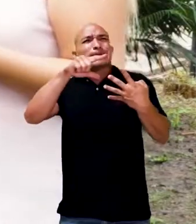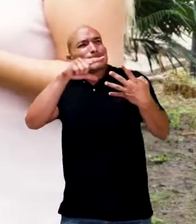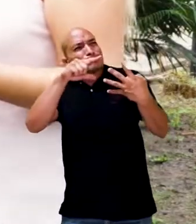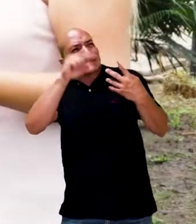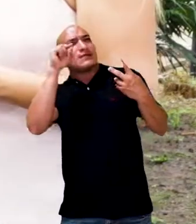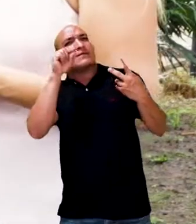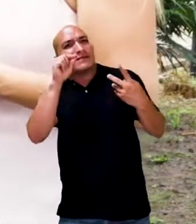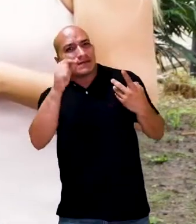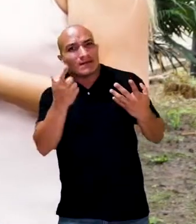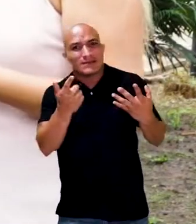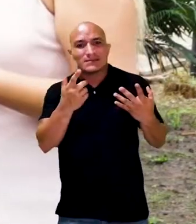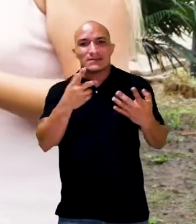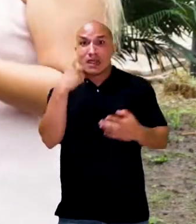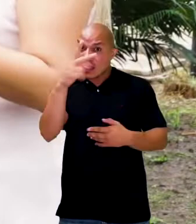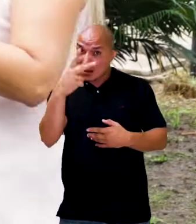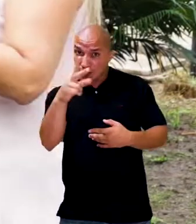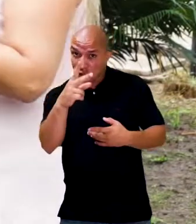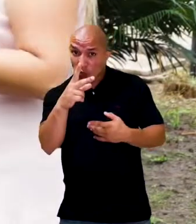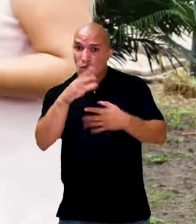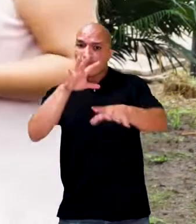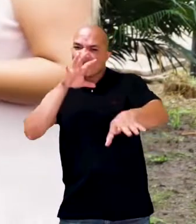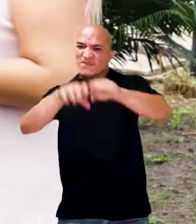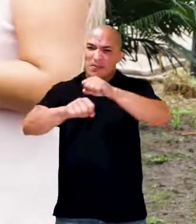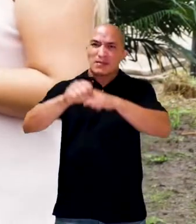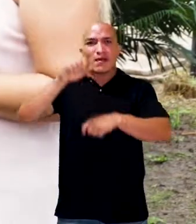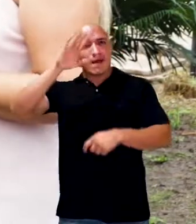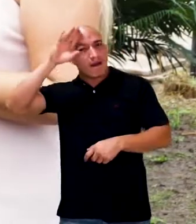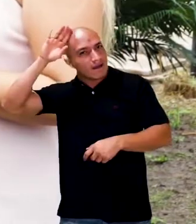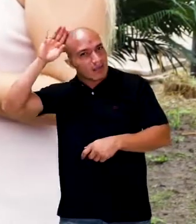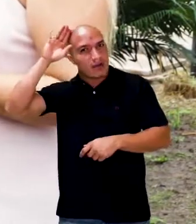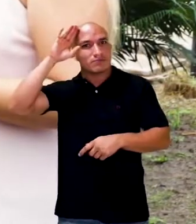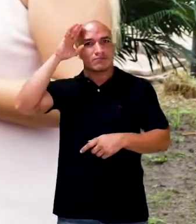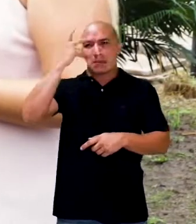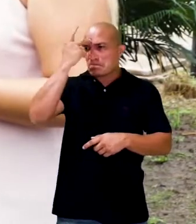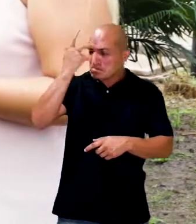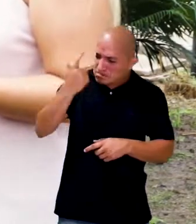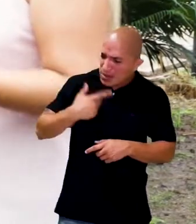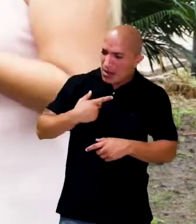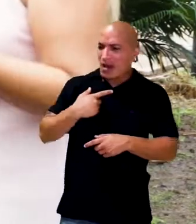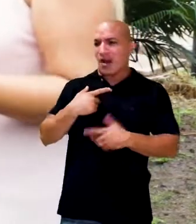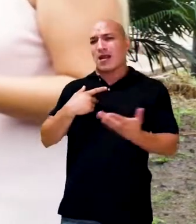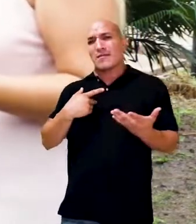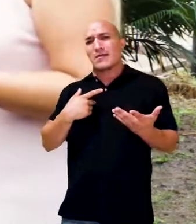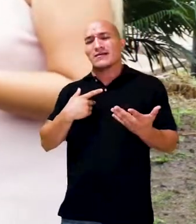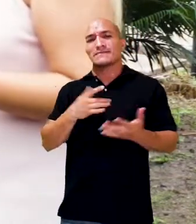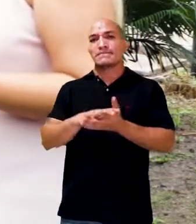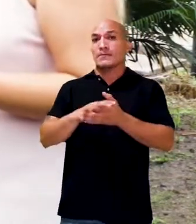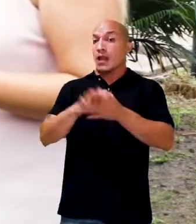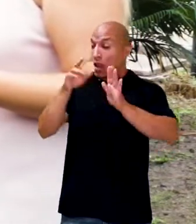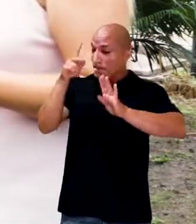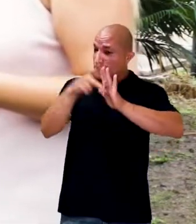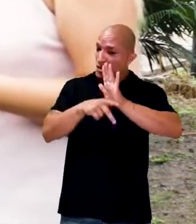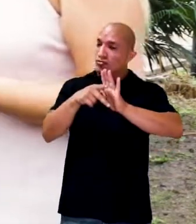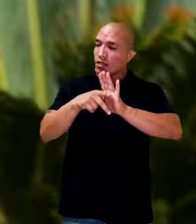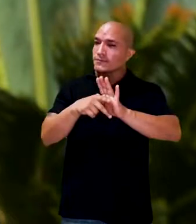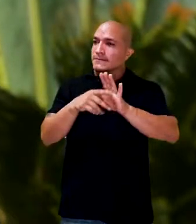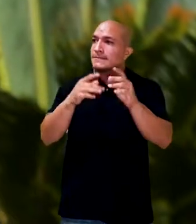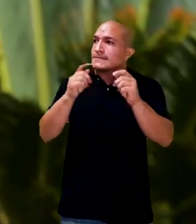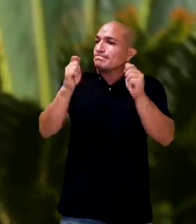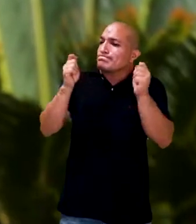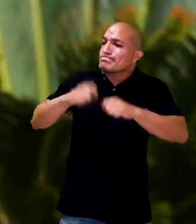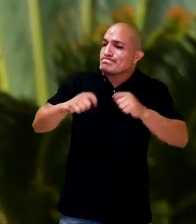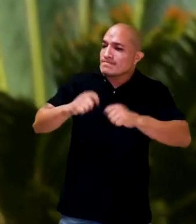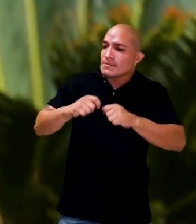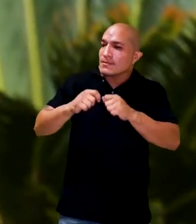pode destacar que o projeto contribuiu para a tua formação acadêmica e formação pessoal também, né? Esse